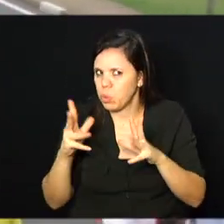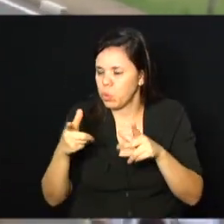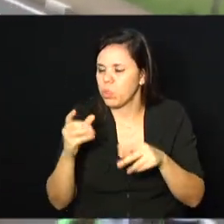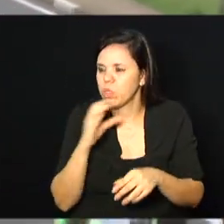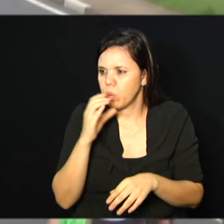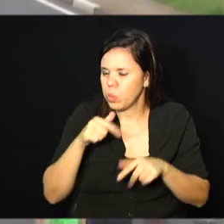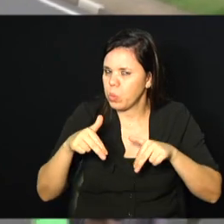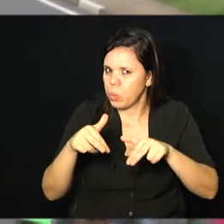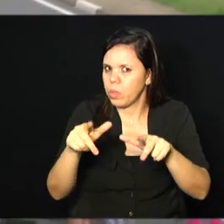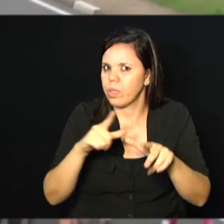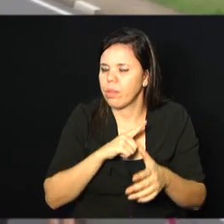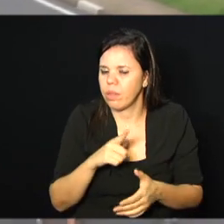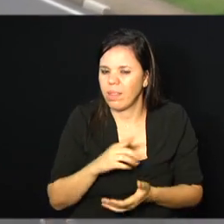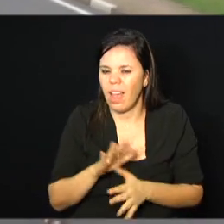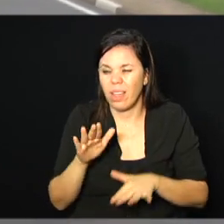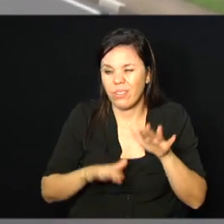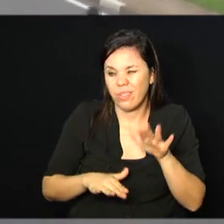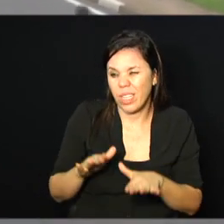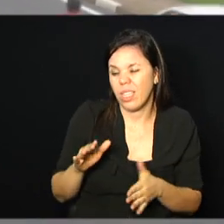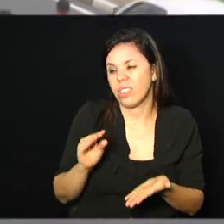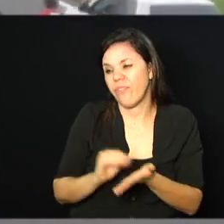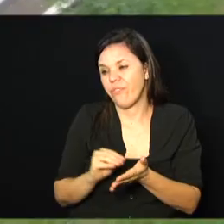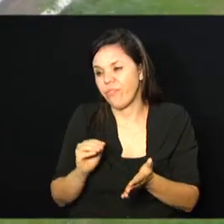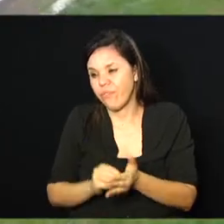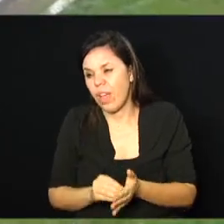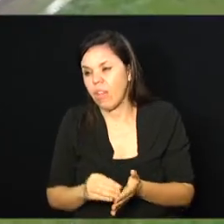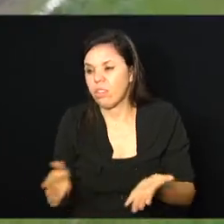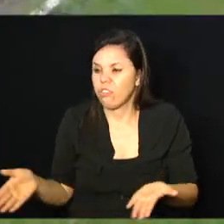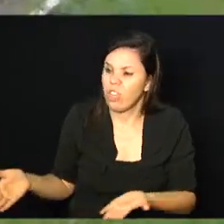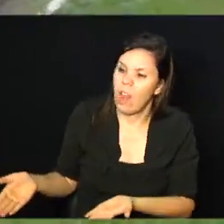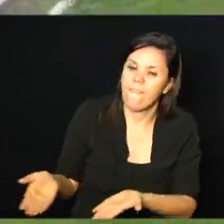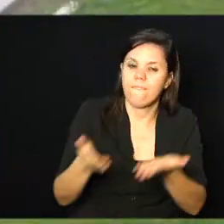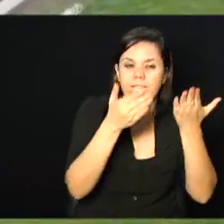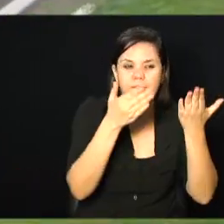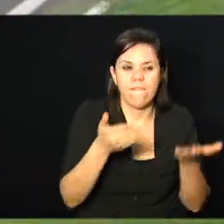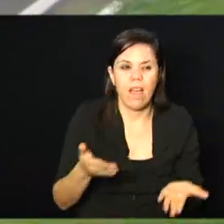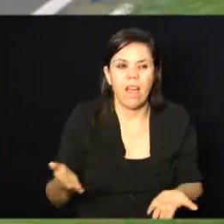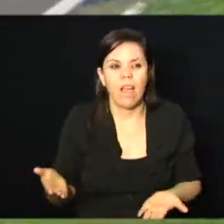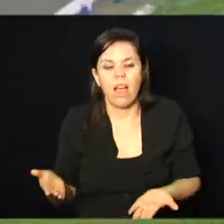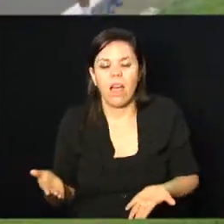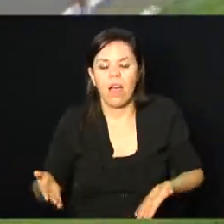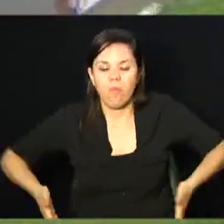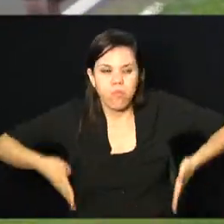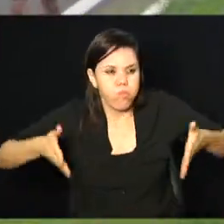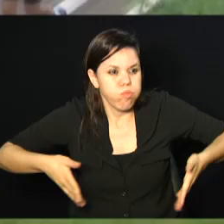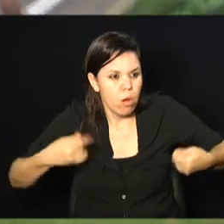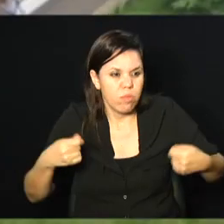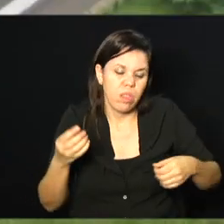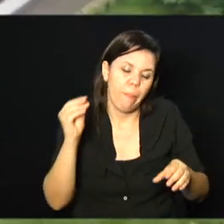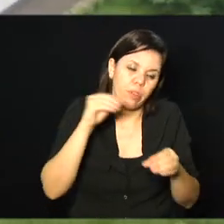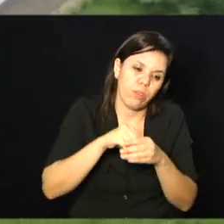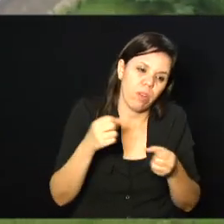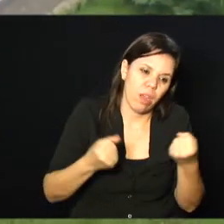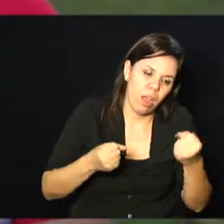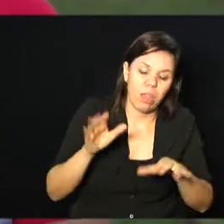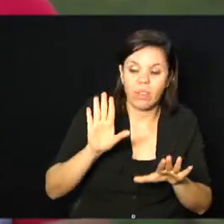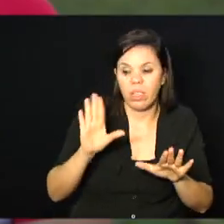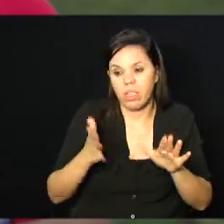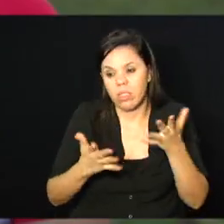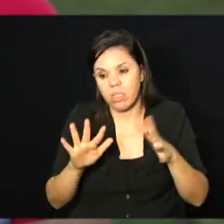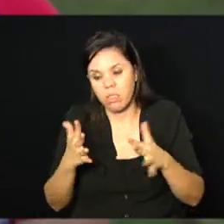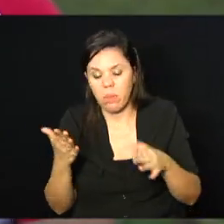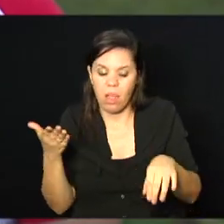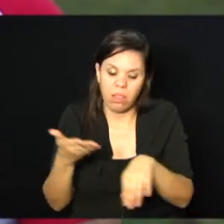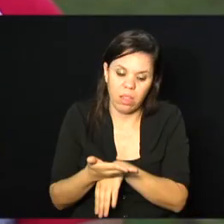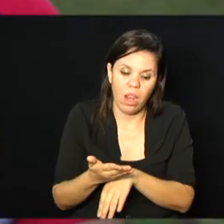A logística é muito difícil, né? Levar os triciclos, que nem para eles entrarem na corrida, no circuito da corrida é muito